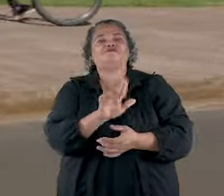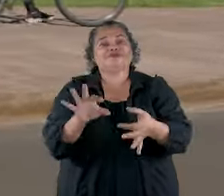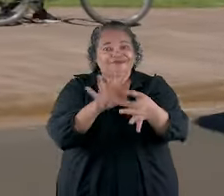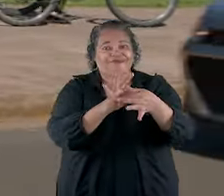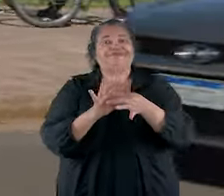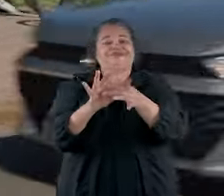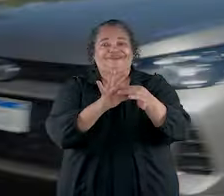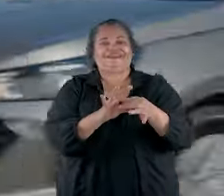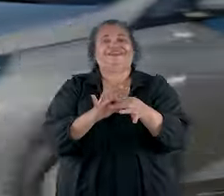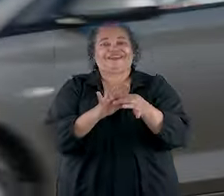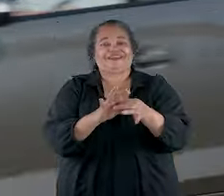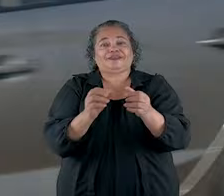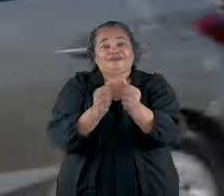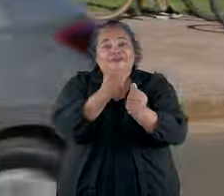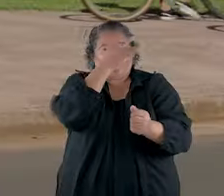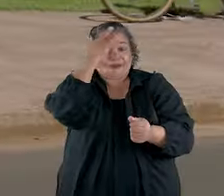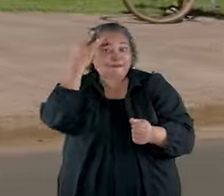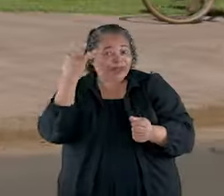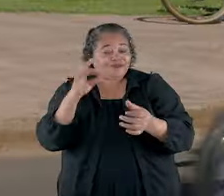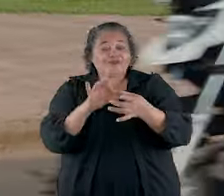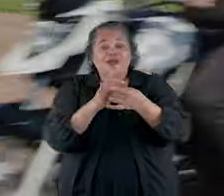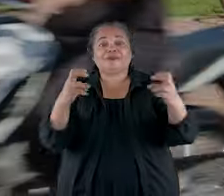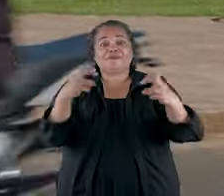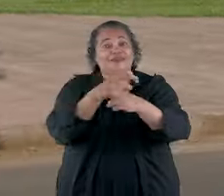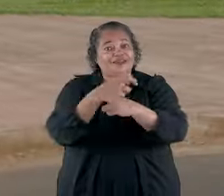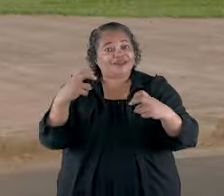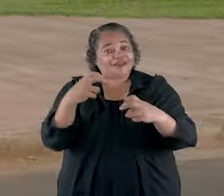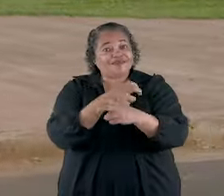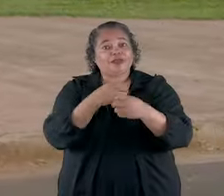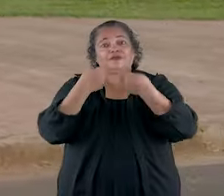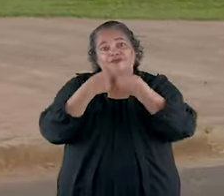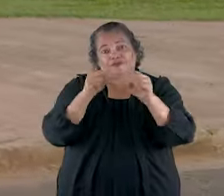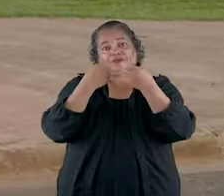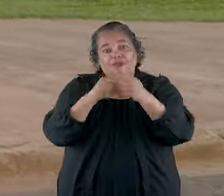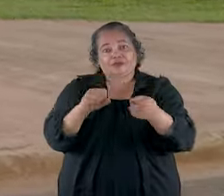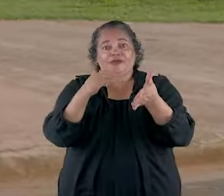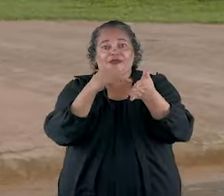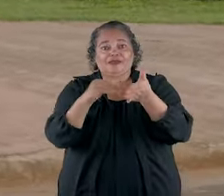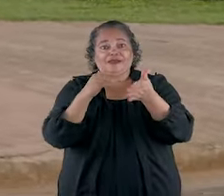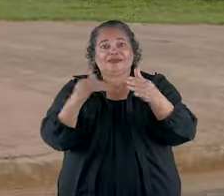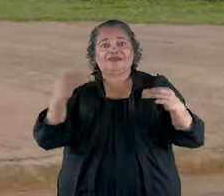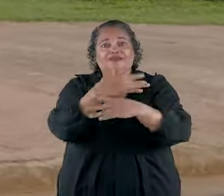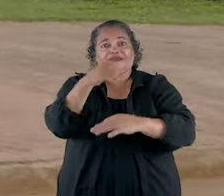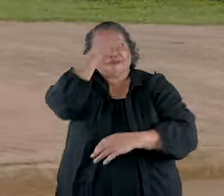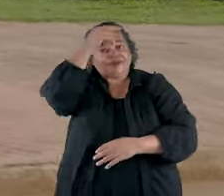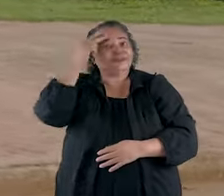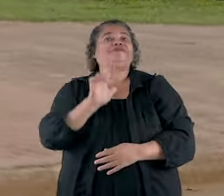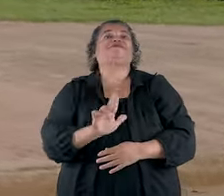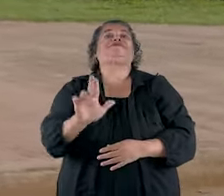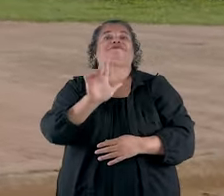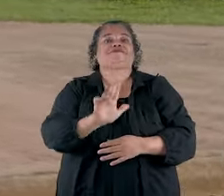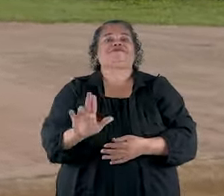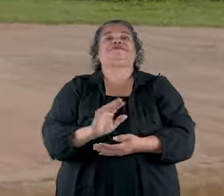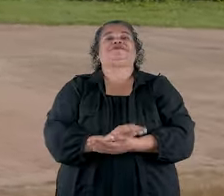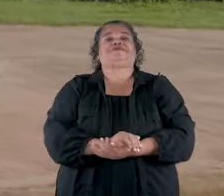Esse é o Uberlândia Integrada, que aproxima pessoas, melhora o trânsito e o transporte, CETRAN e Prefeitura de Uberlândia.